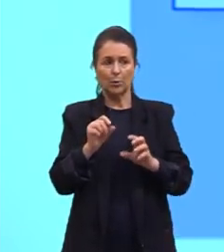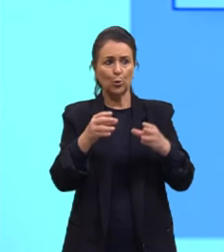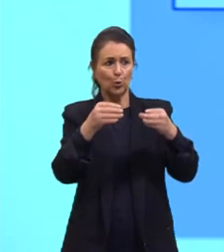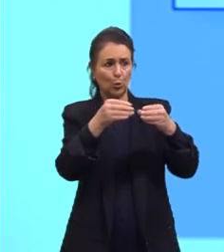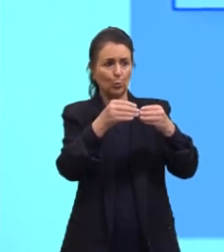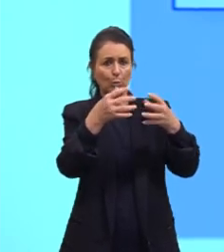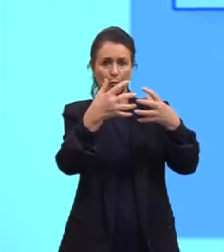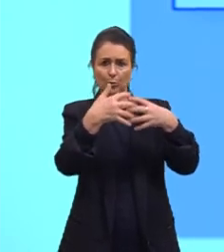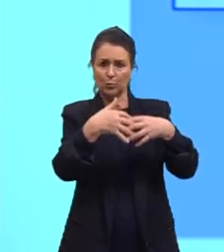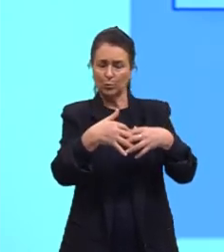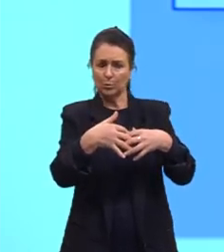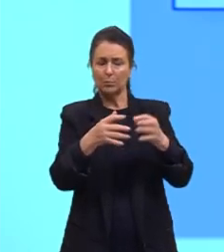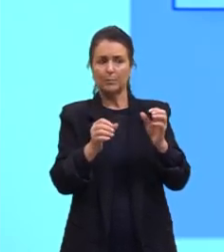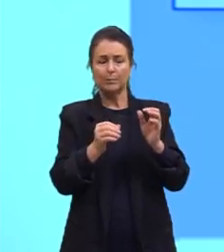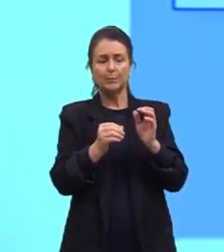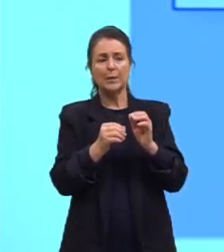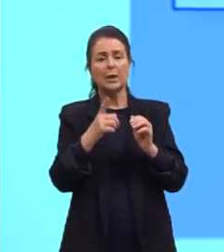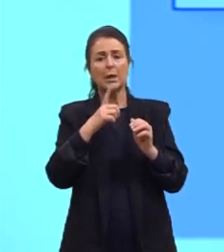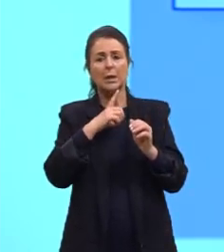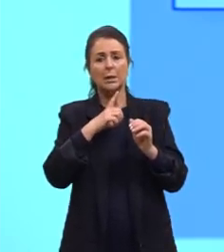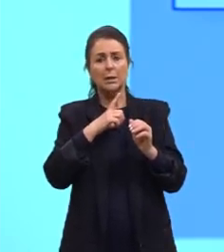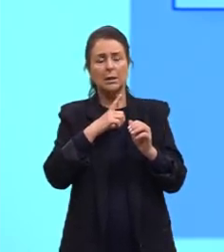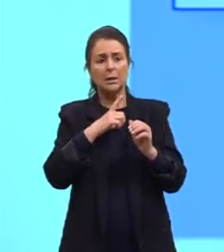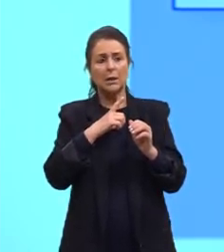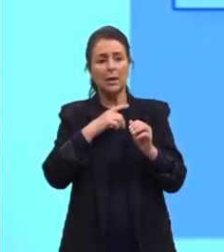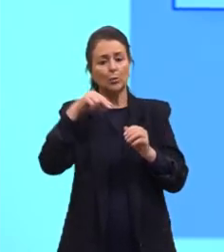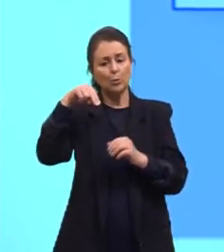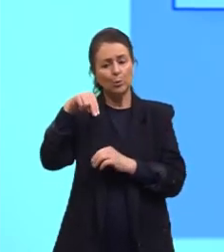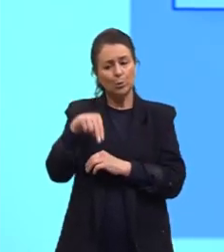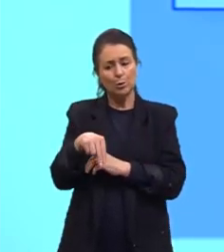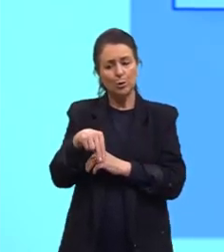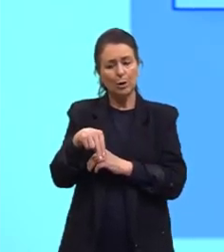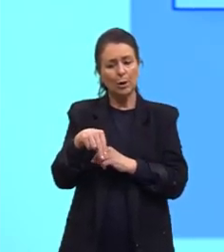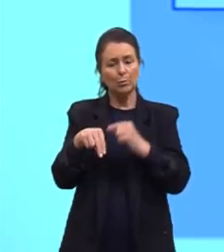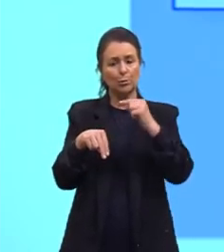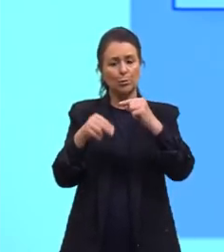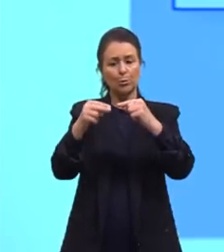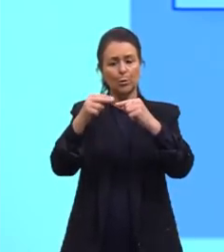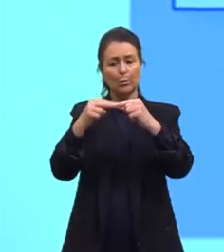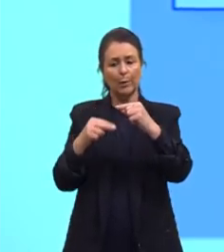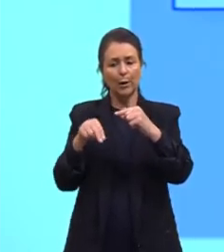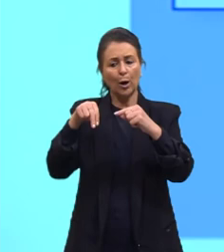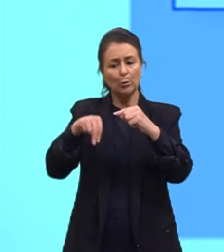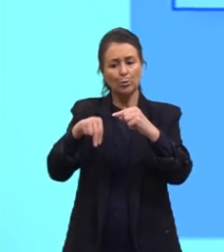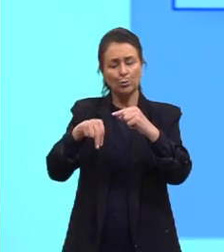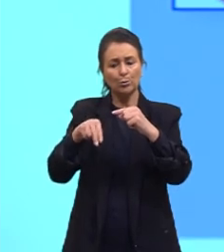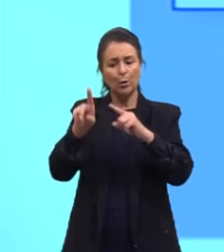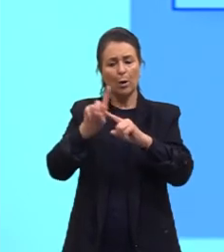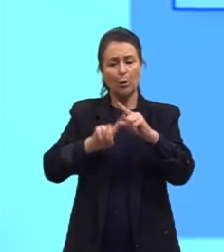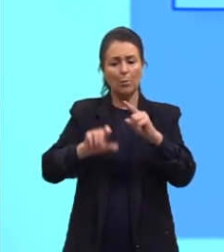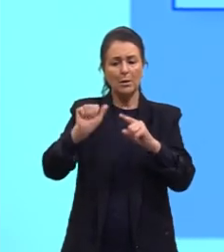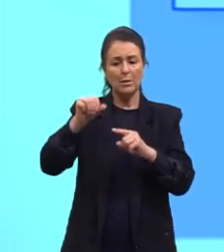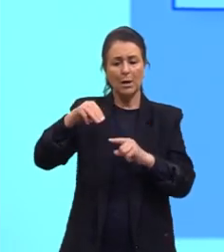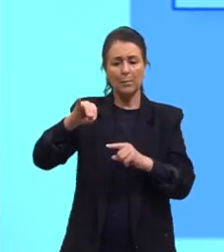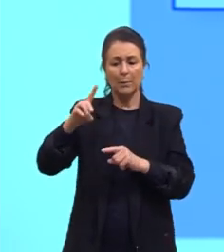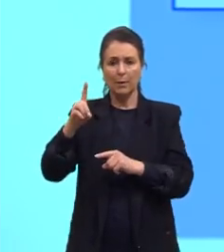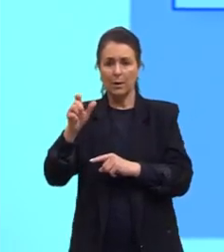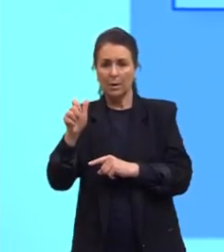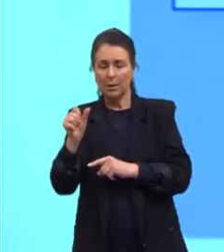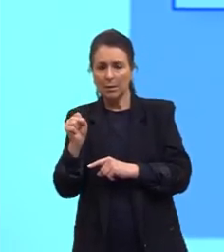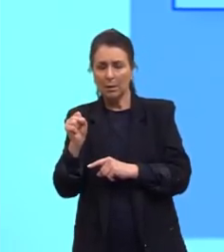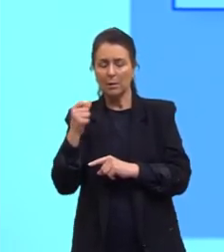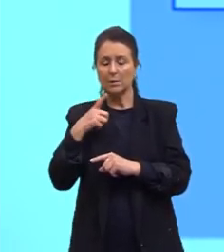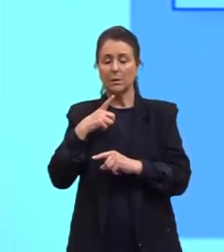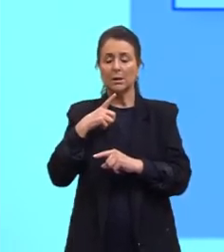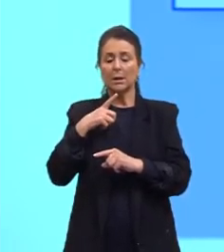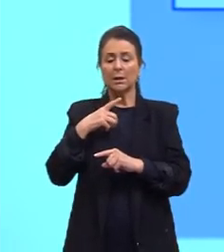funcionais em cima, apresenta os nitrogênios embaixo, com algumas amidas, né? Porque o nitrogênio com